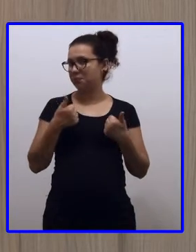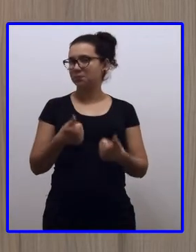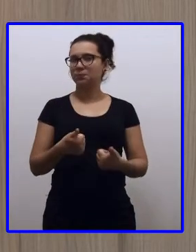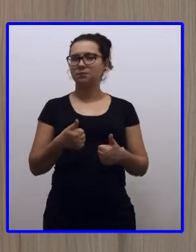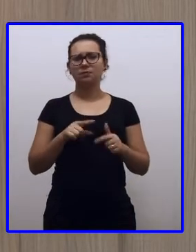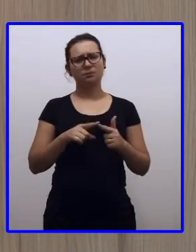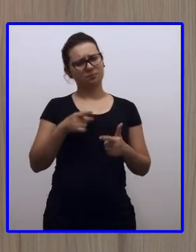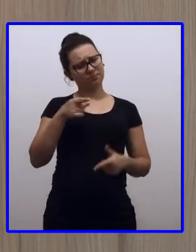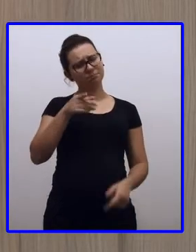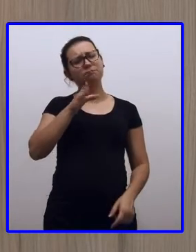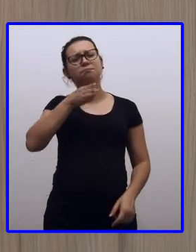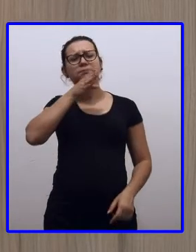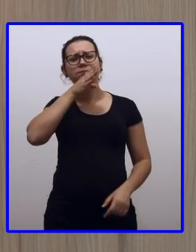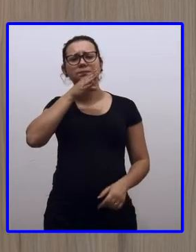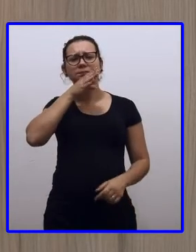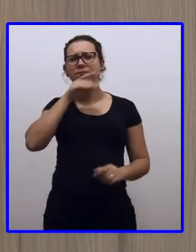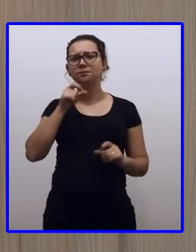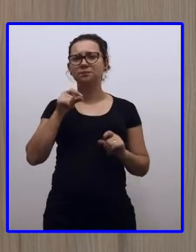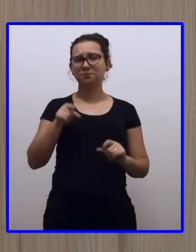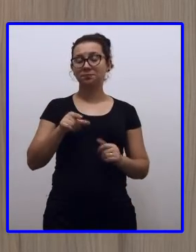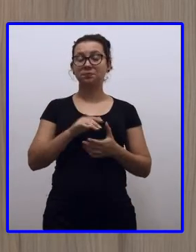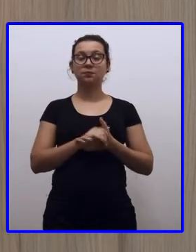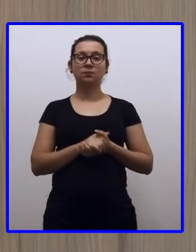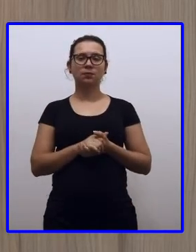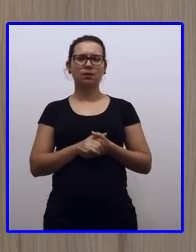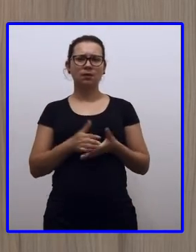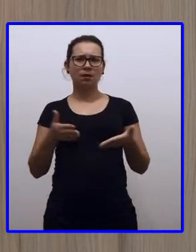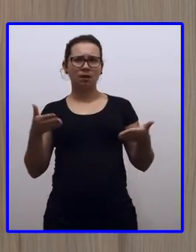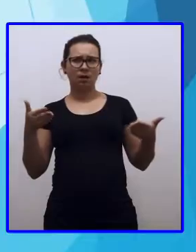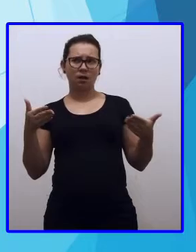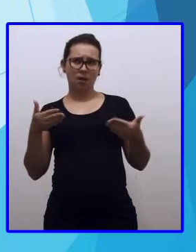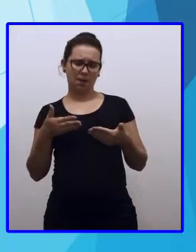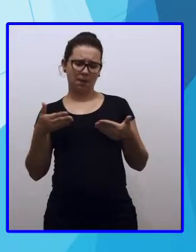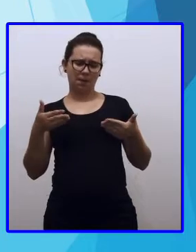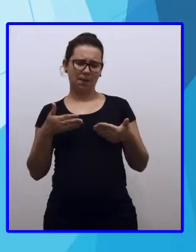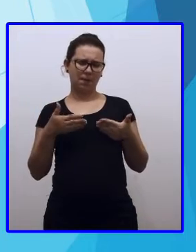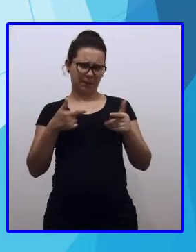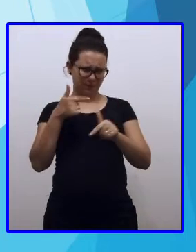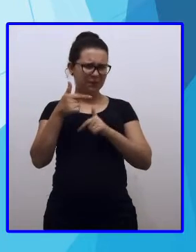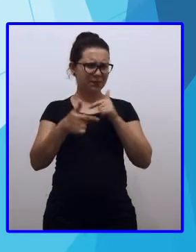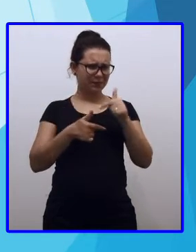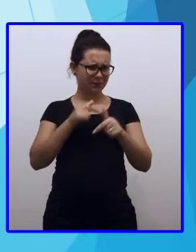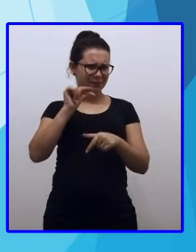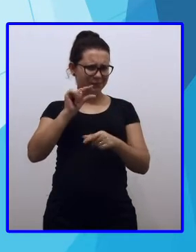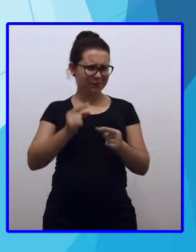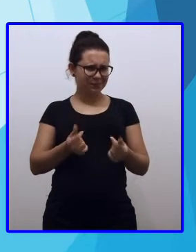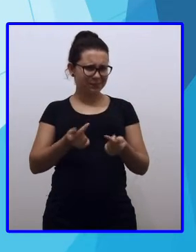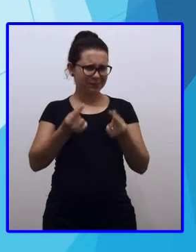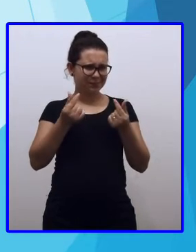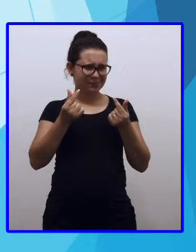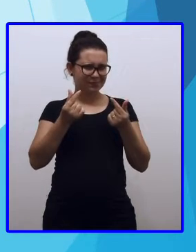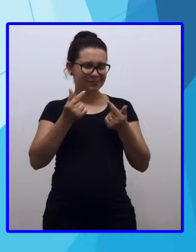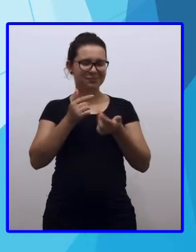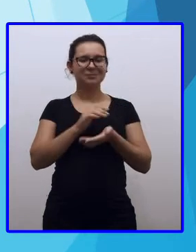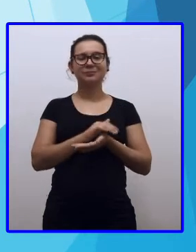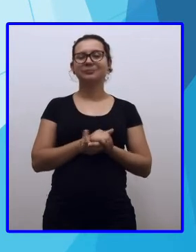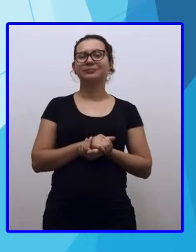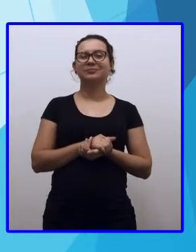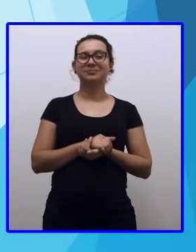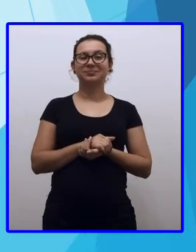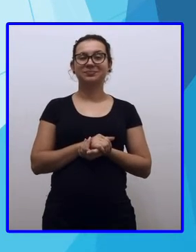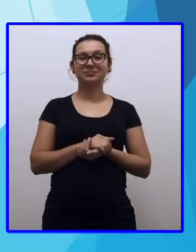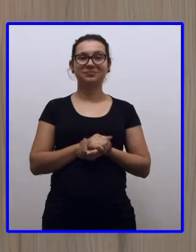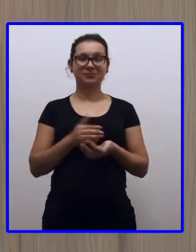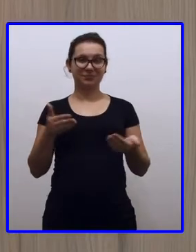Mas vocês já devem conhecer isso. Mas agora, vamos trabalhar um pouquinho com dinheiro? E para isso,